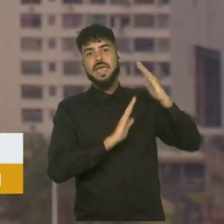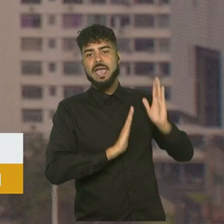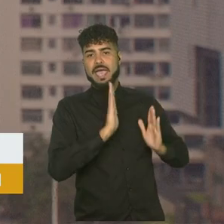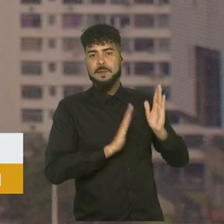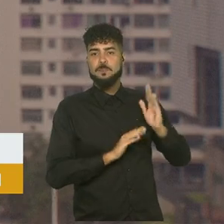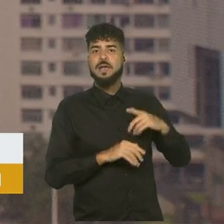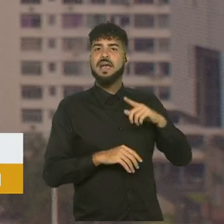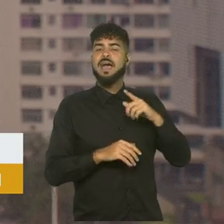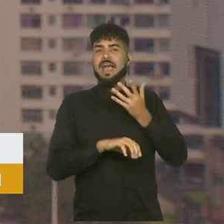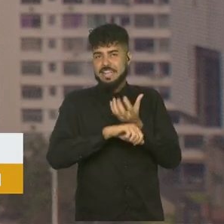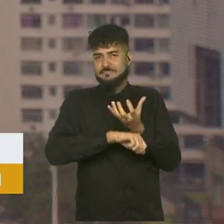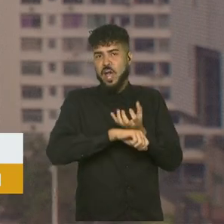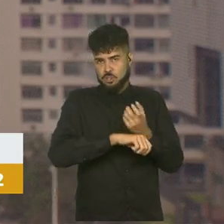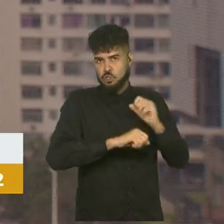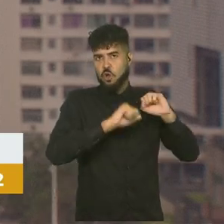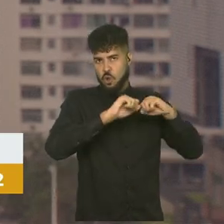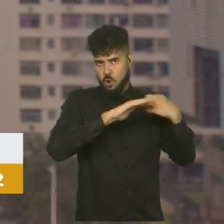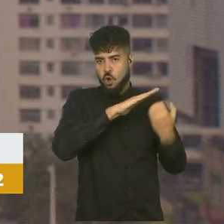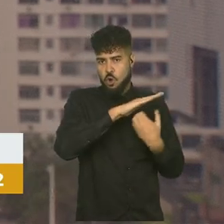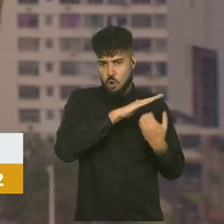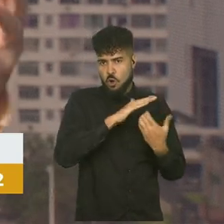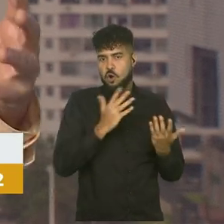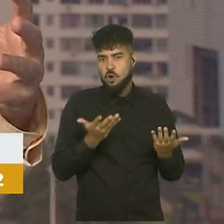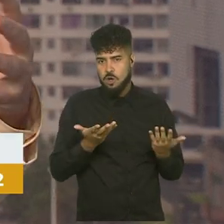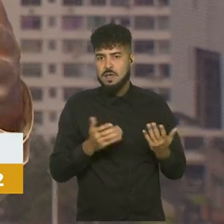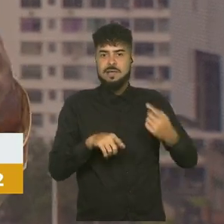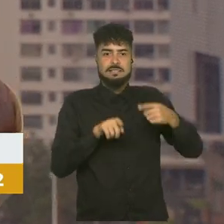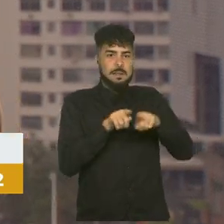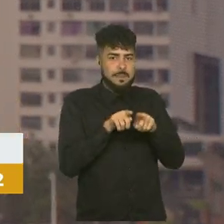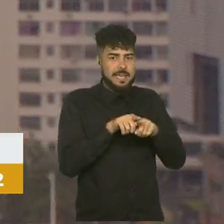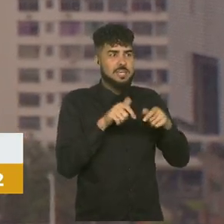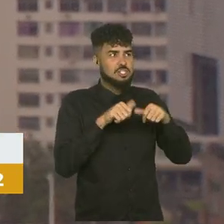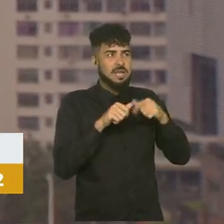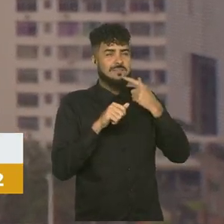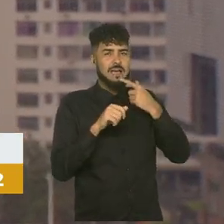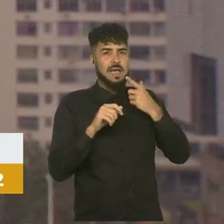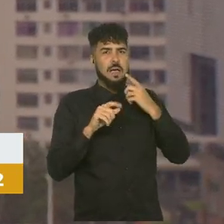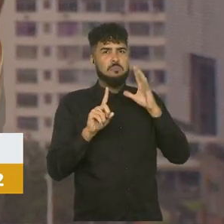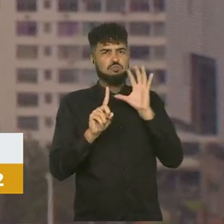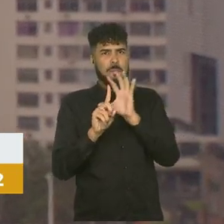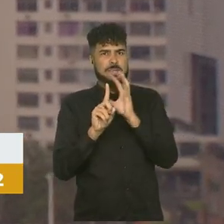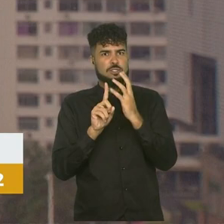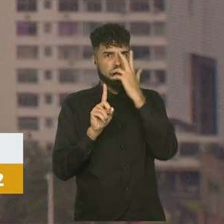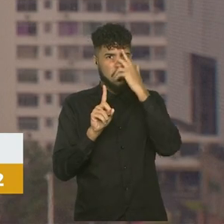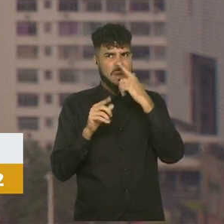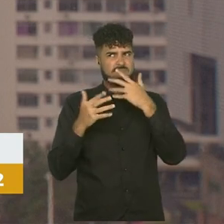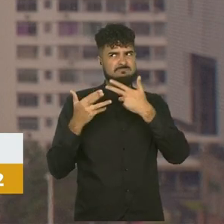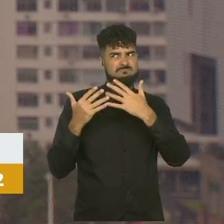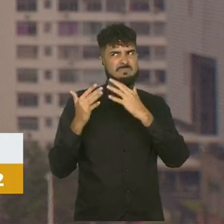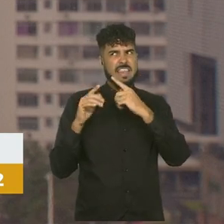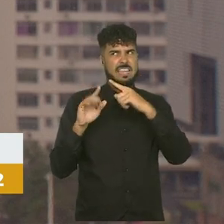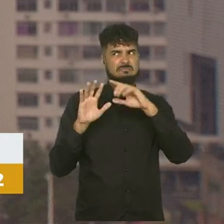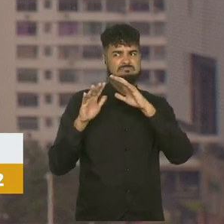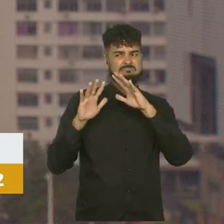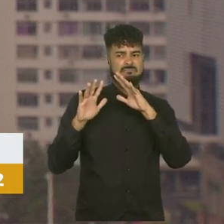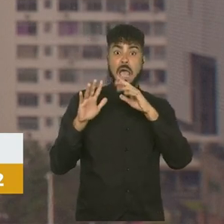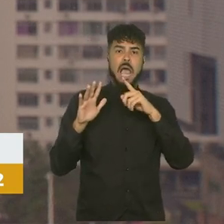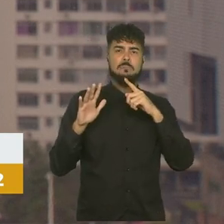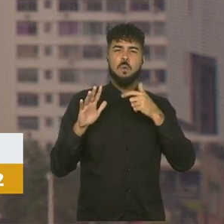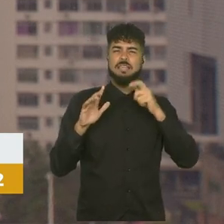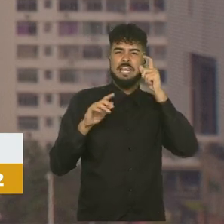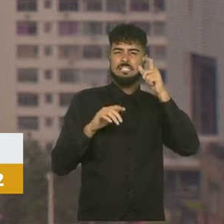gravadora, da anturragem que cercava a cantora, e acharam que não seria interessante,